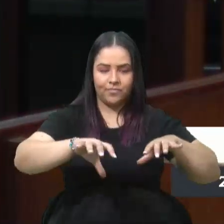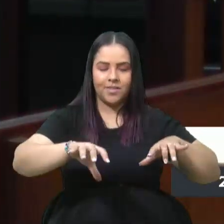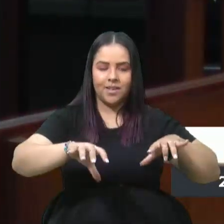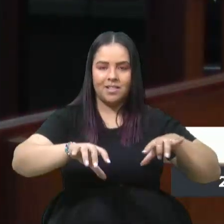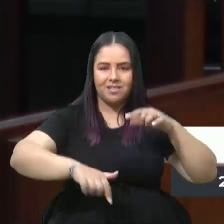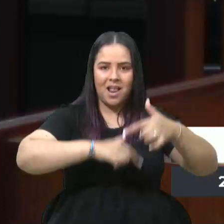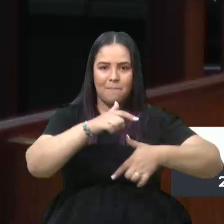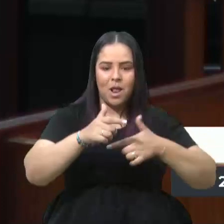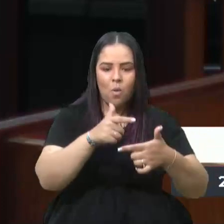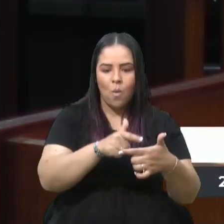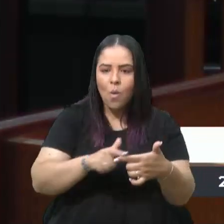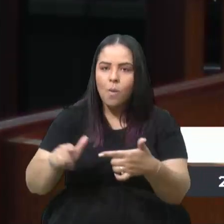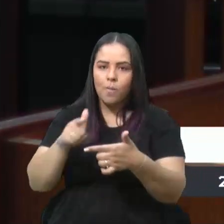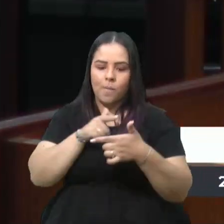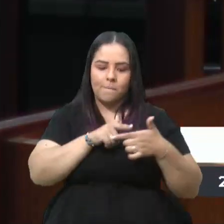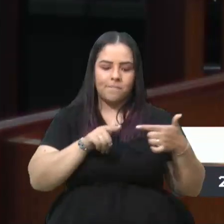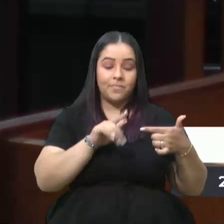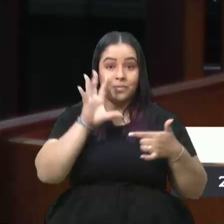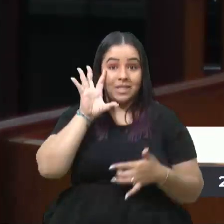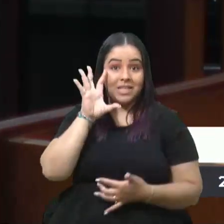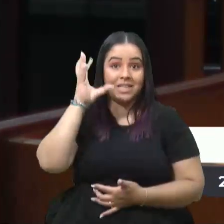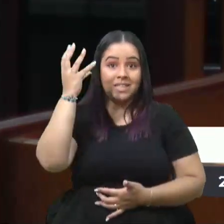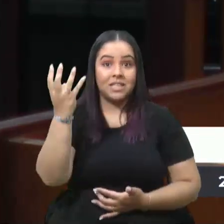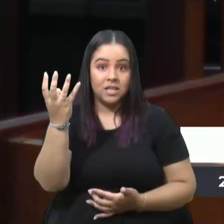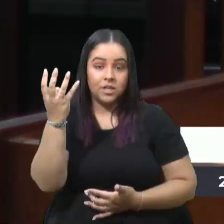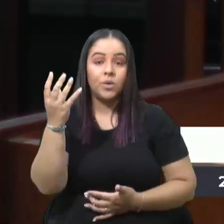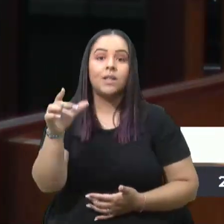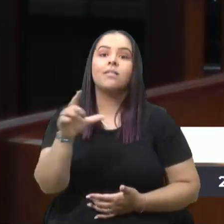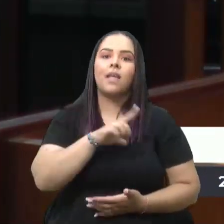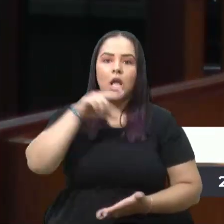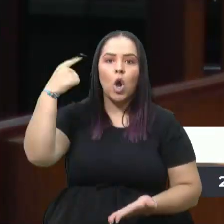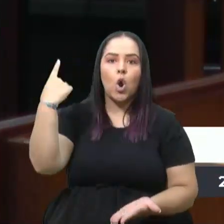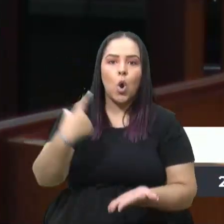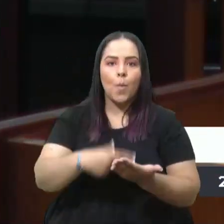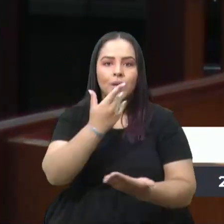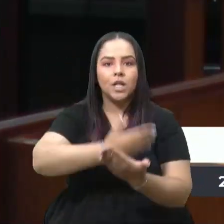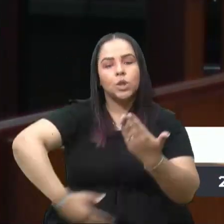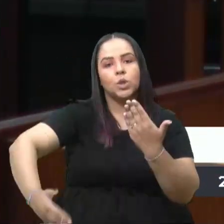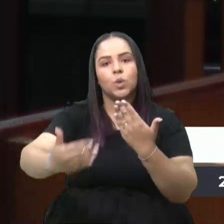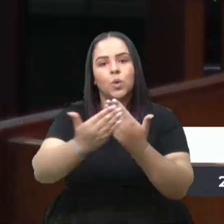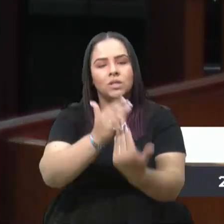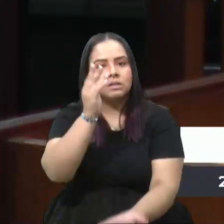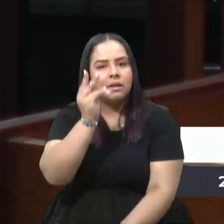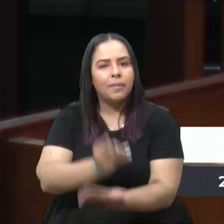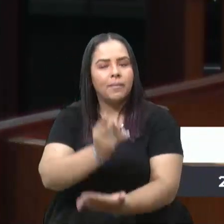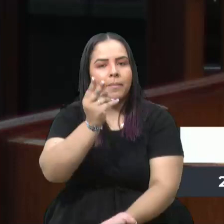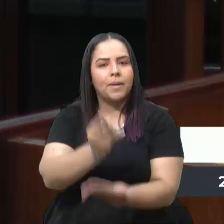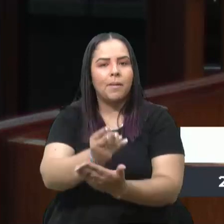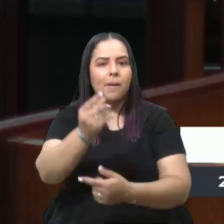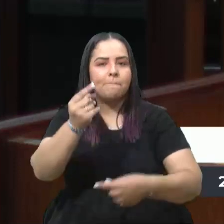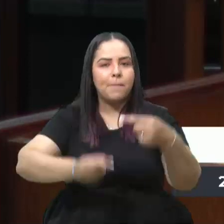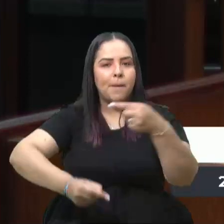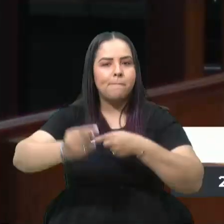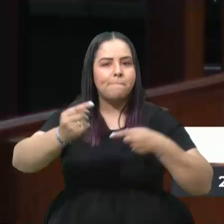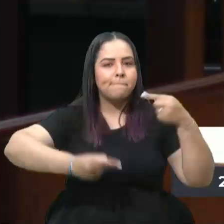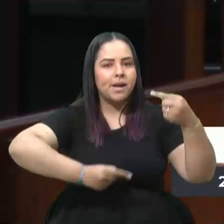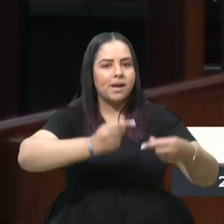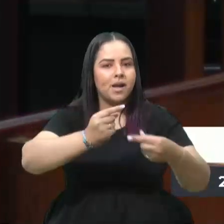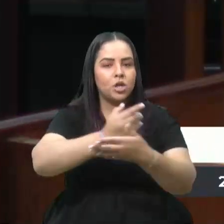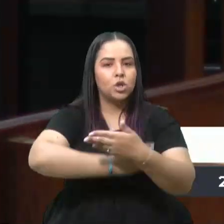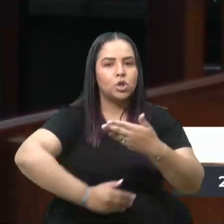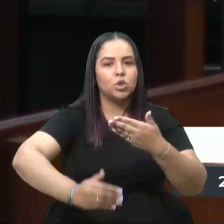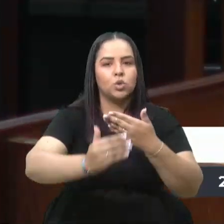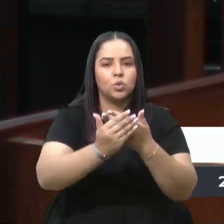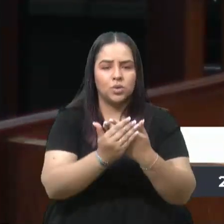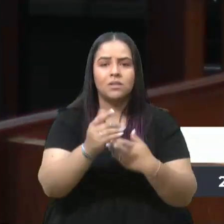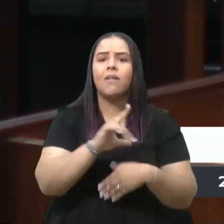As decisões são tomadas por consenso. Frequentemente, após longos debates, onde todos e